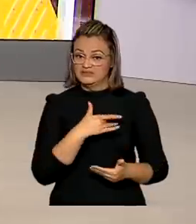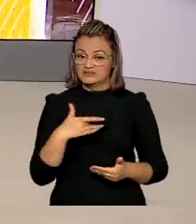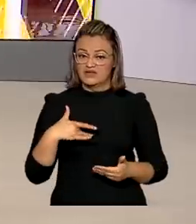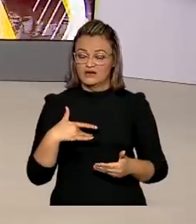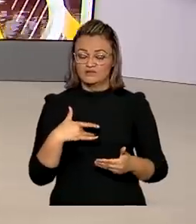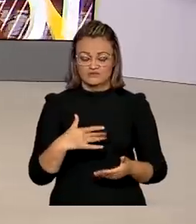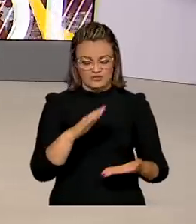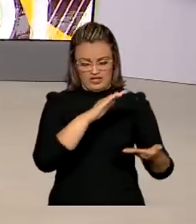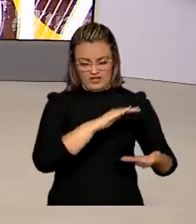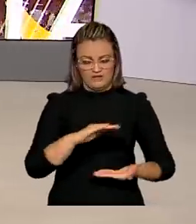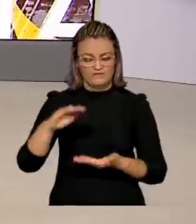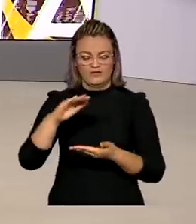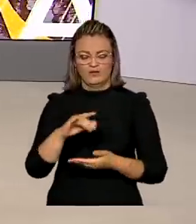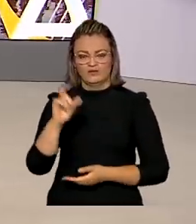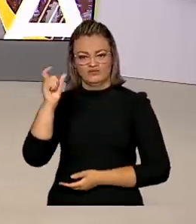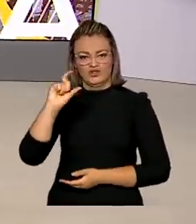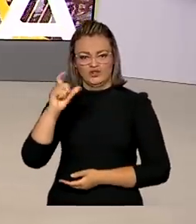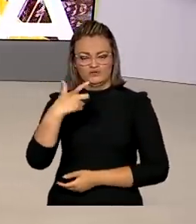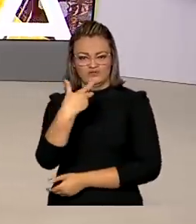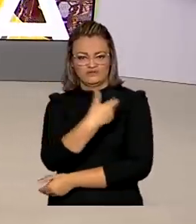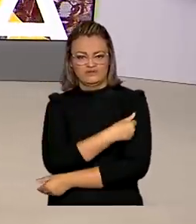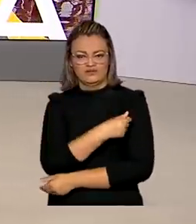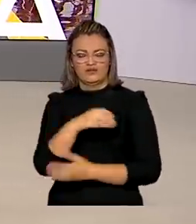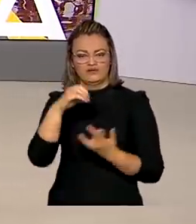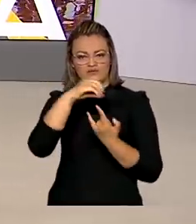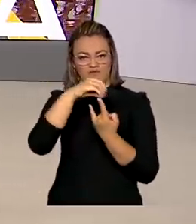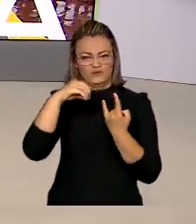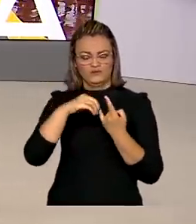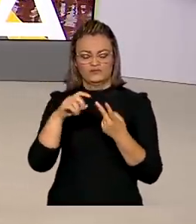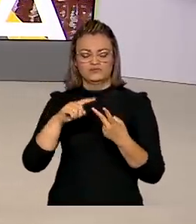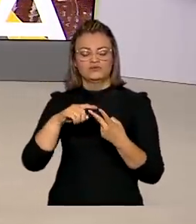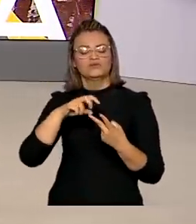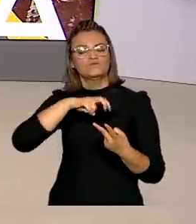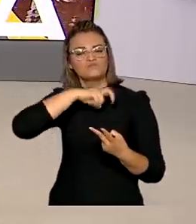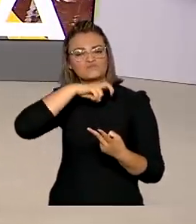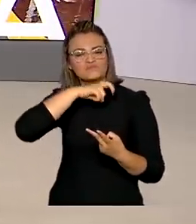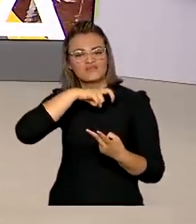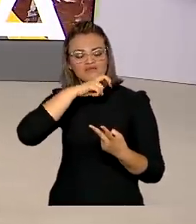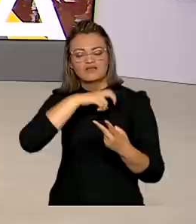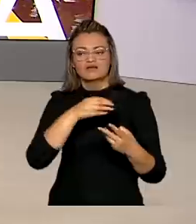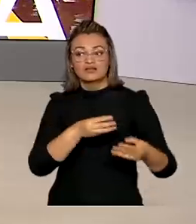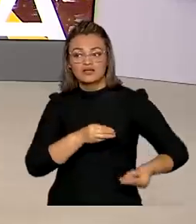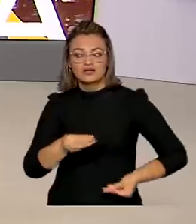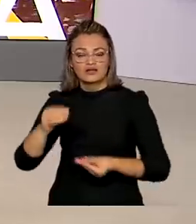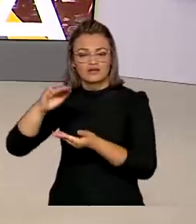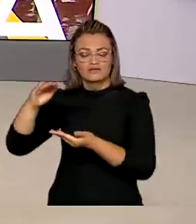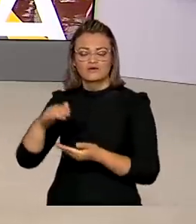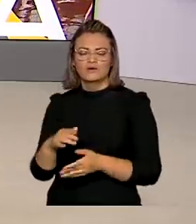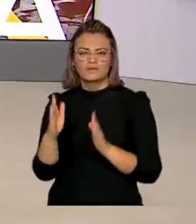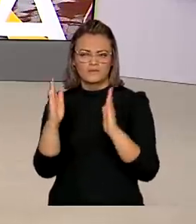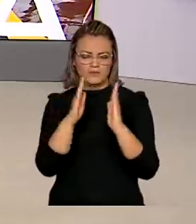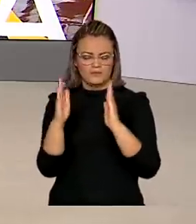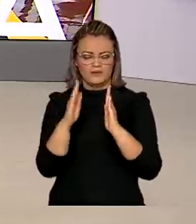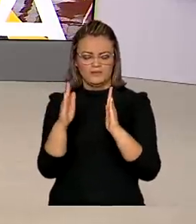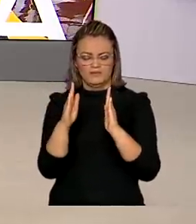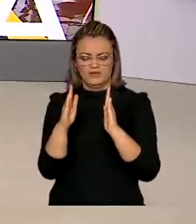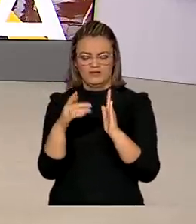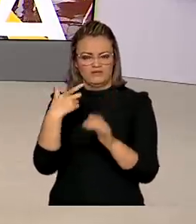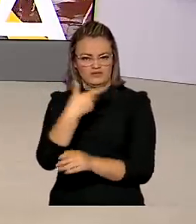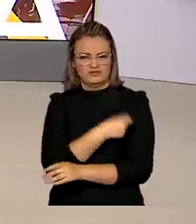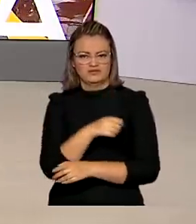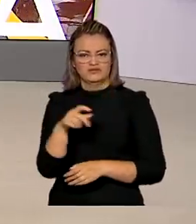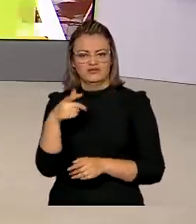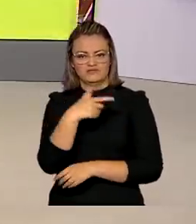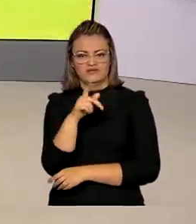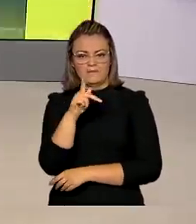a enviar mais doses das vacinas da Fiocruz e do Butantan e prepara a distribuição para o primeiro lote do imunizante da Pfizer.